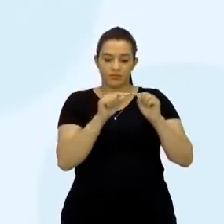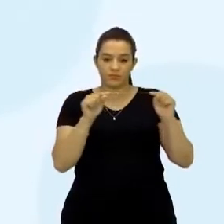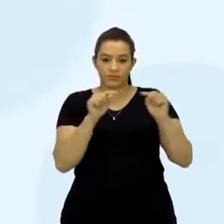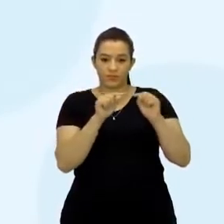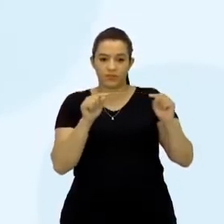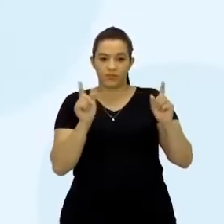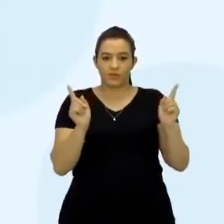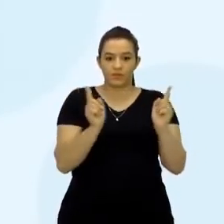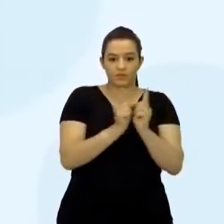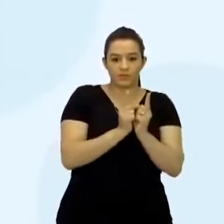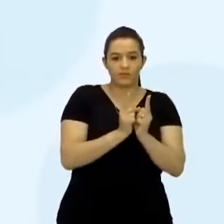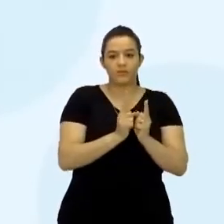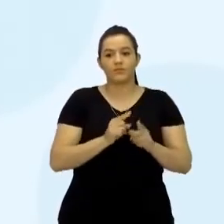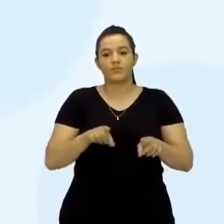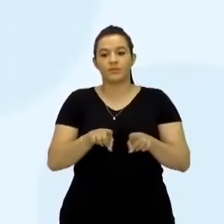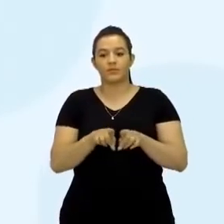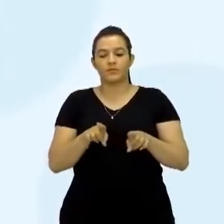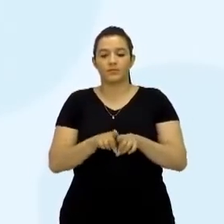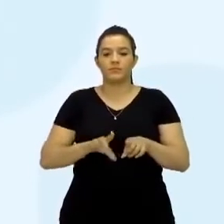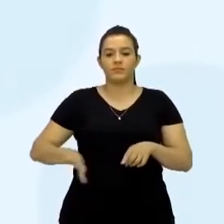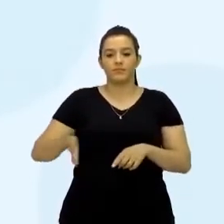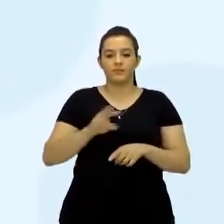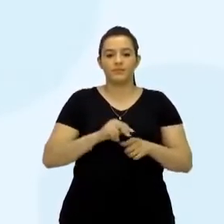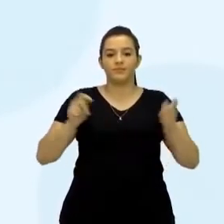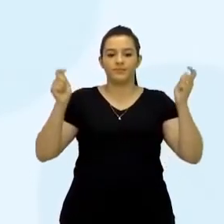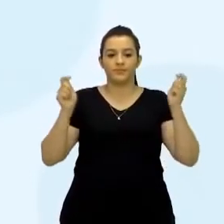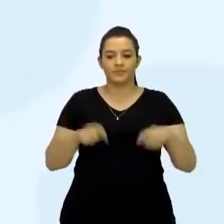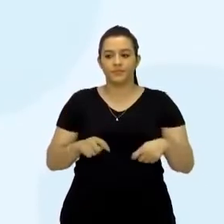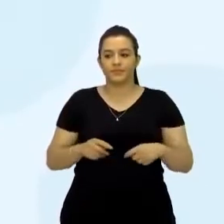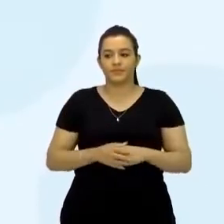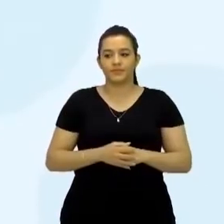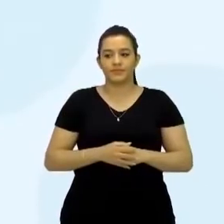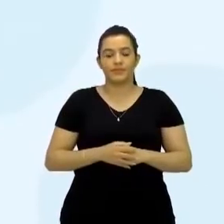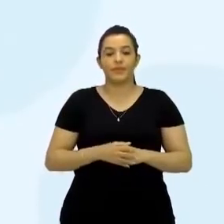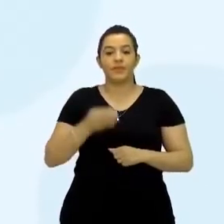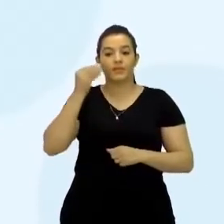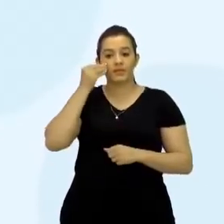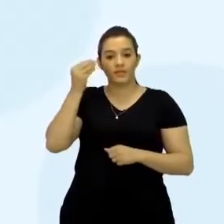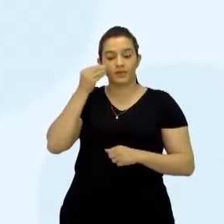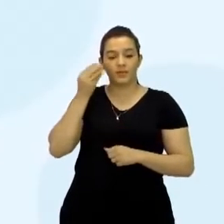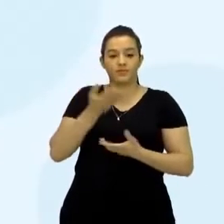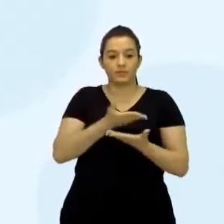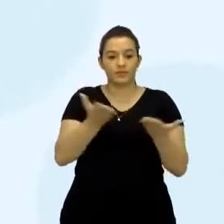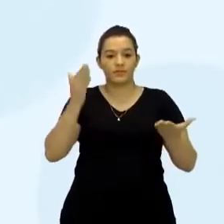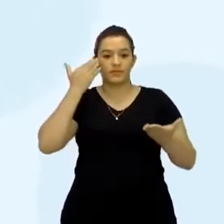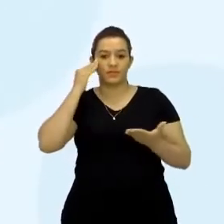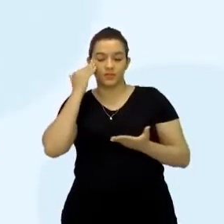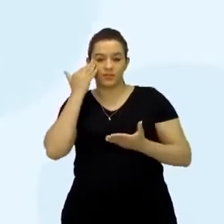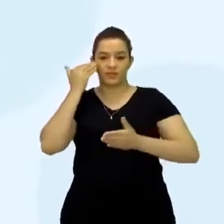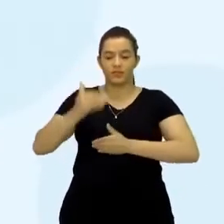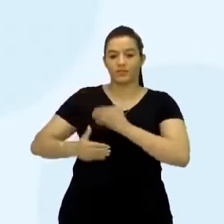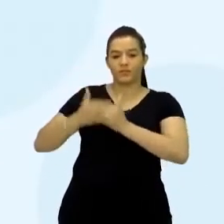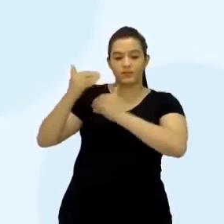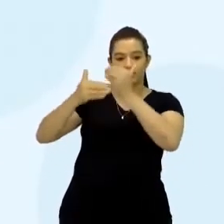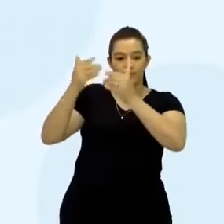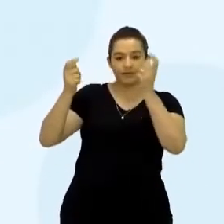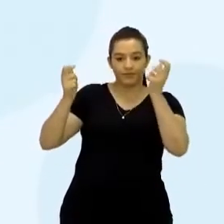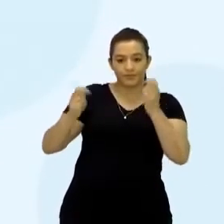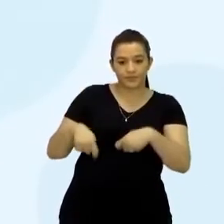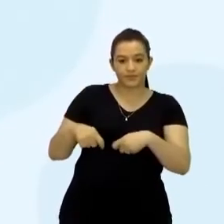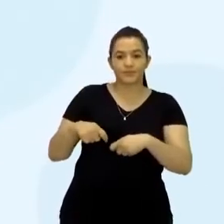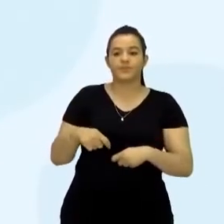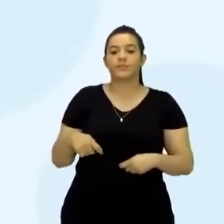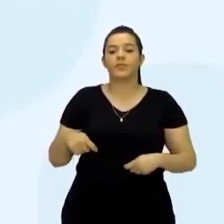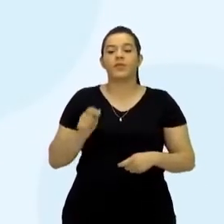aqui, ele vai dar uma explicação sobre o texto, agora eu vou retornar aqui. Então, ao tentar compreender como desenvolvemos o que chamamos de competência